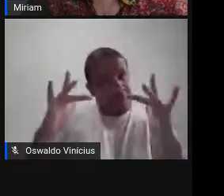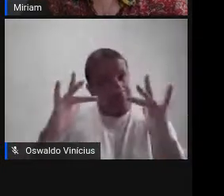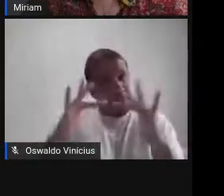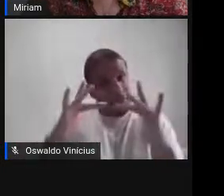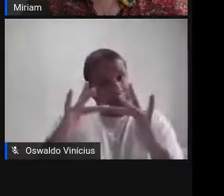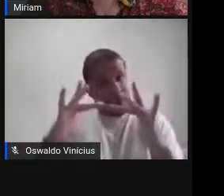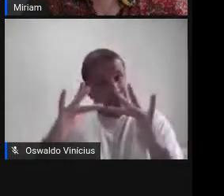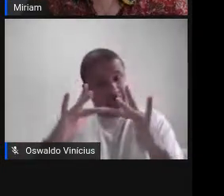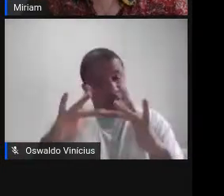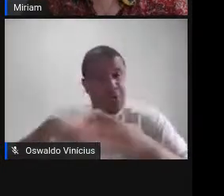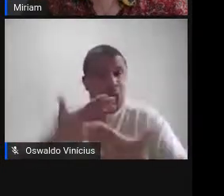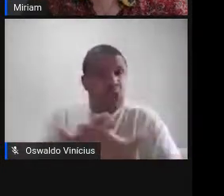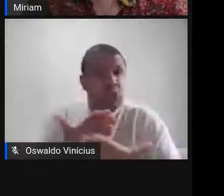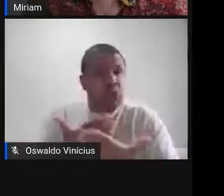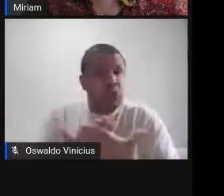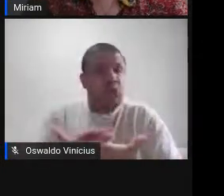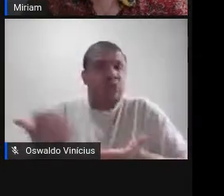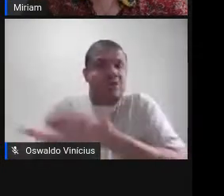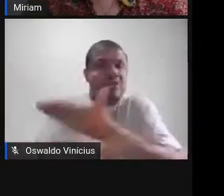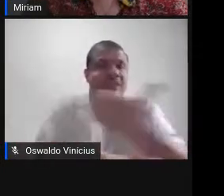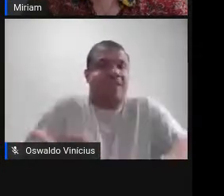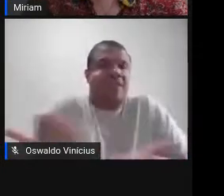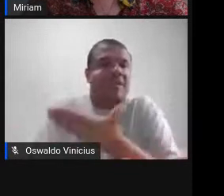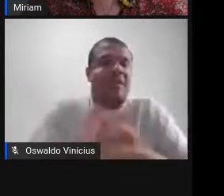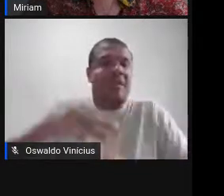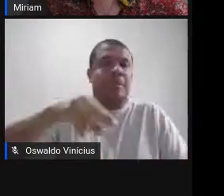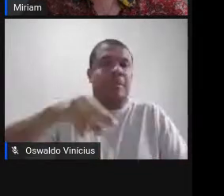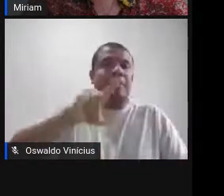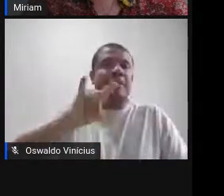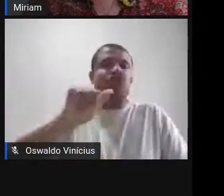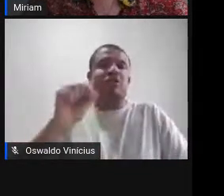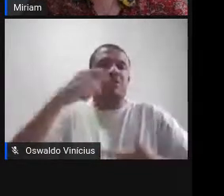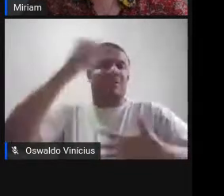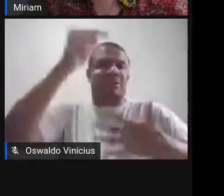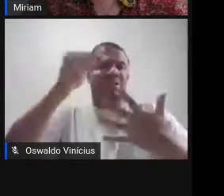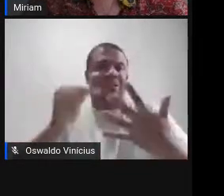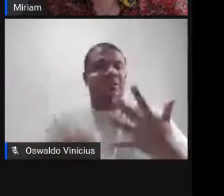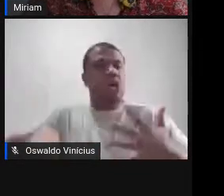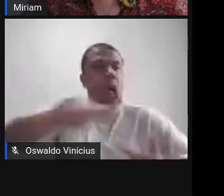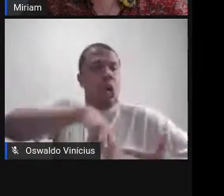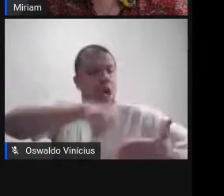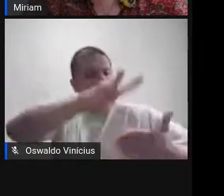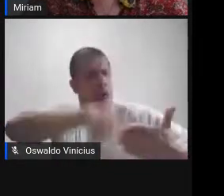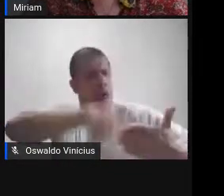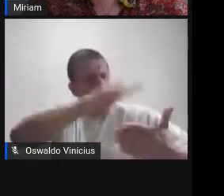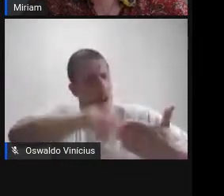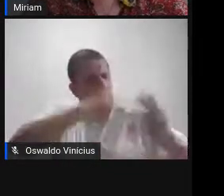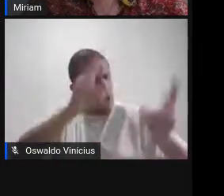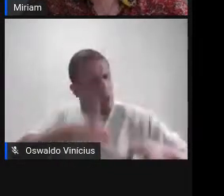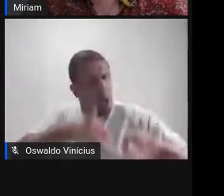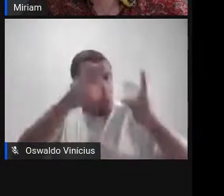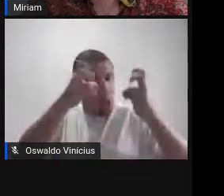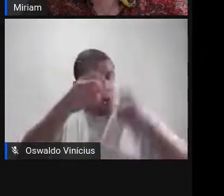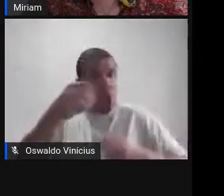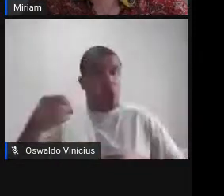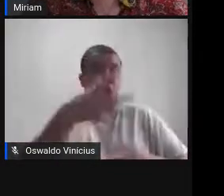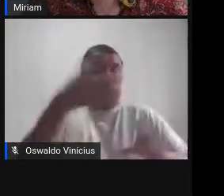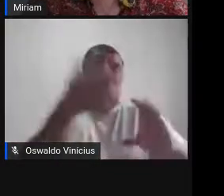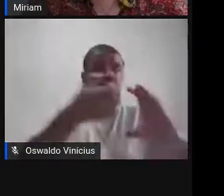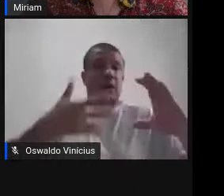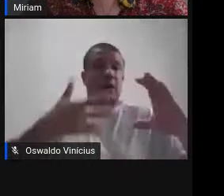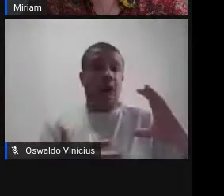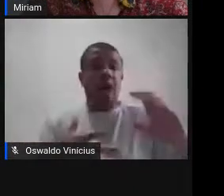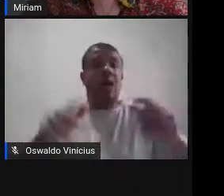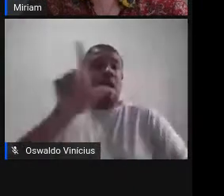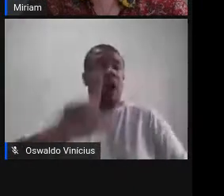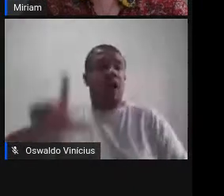estudos da intermedialidade contribui na formação de leitores aptos a compreender os novos fenômenos, não somente literários